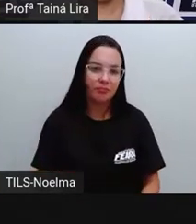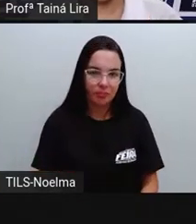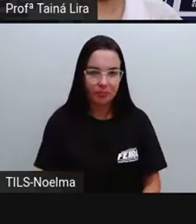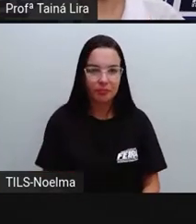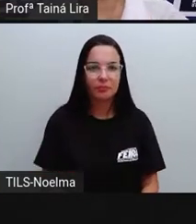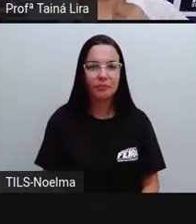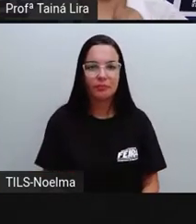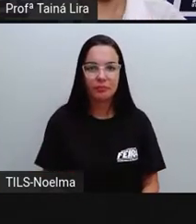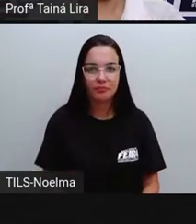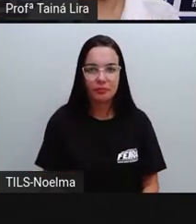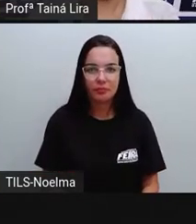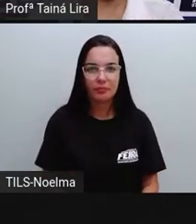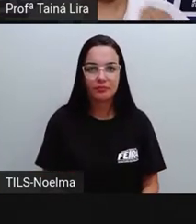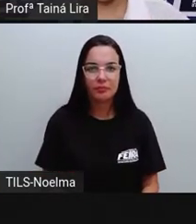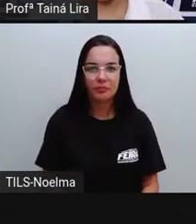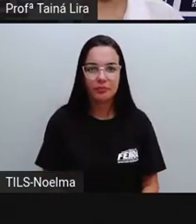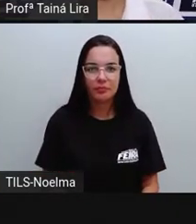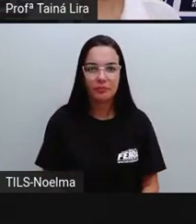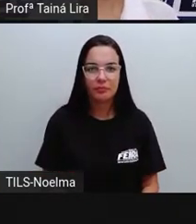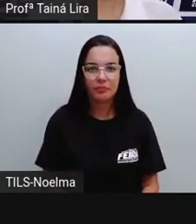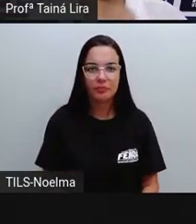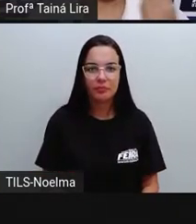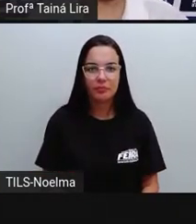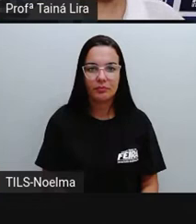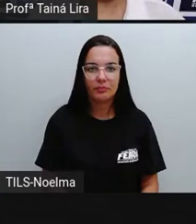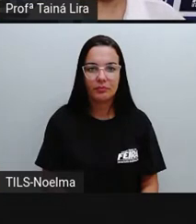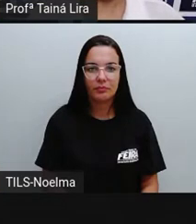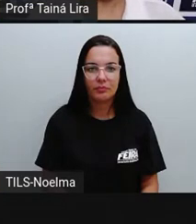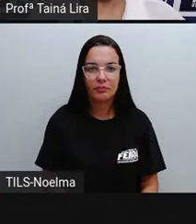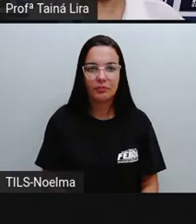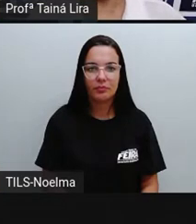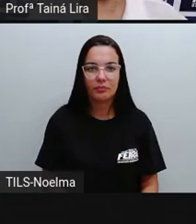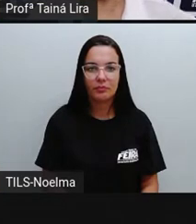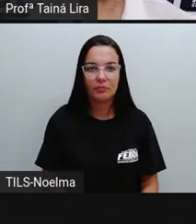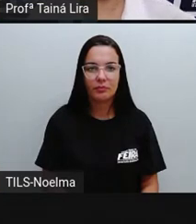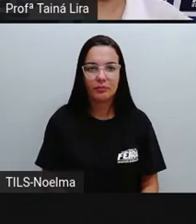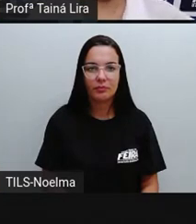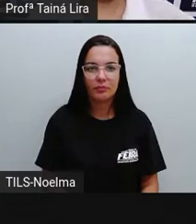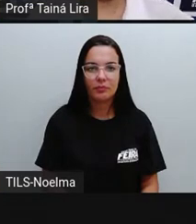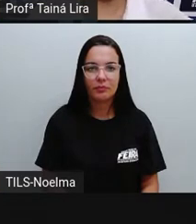Infrações, é a Câmara que vai fazer esse julgamento, tá bom?